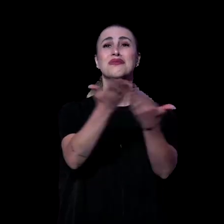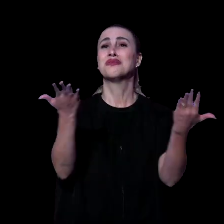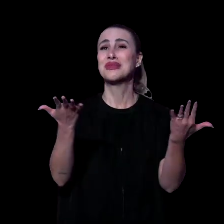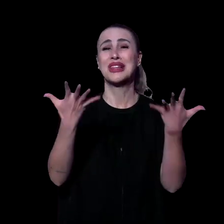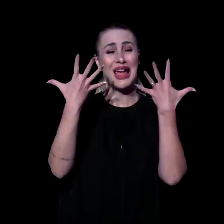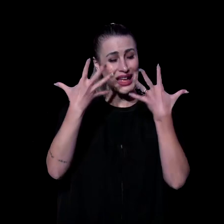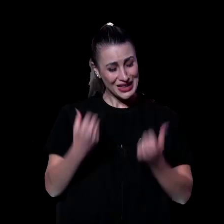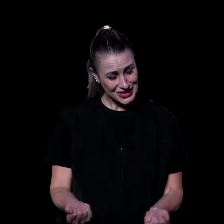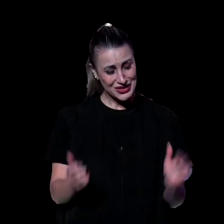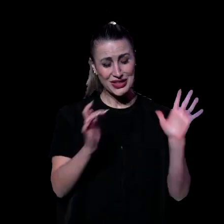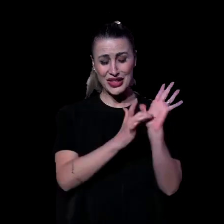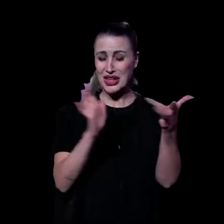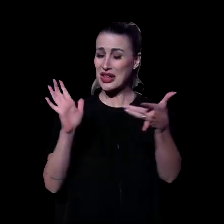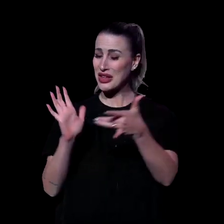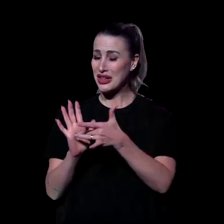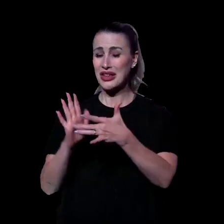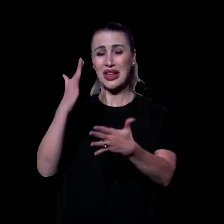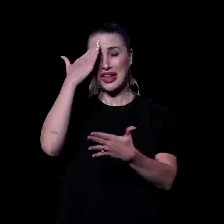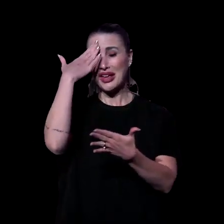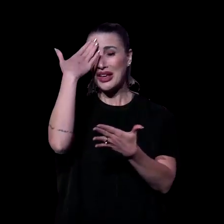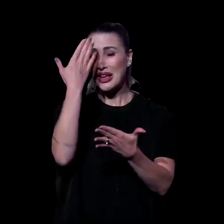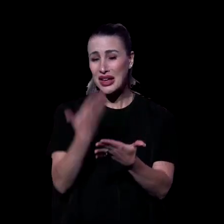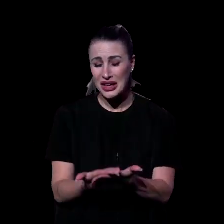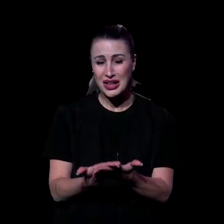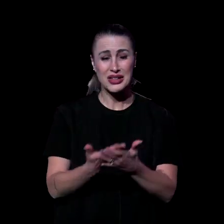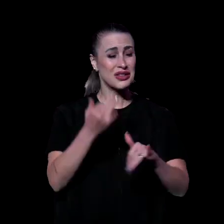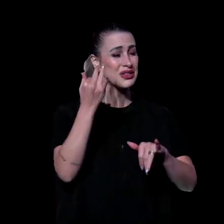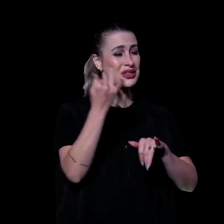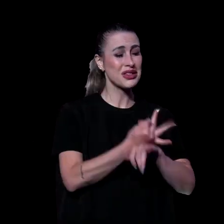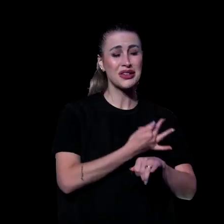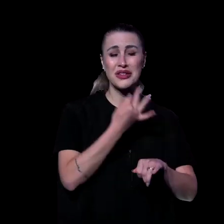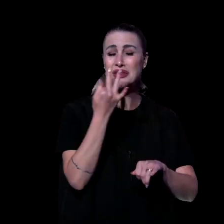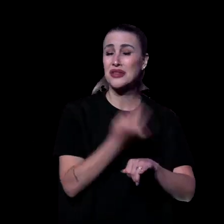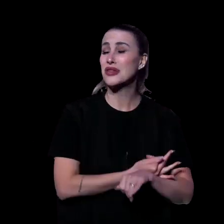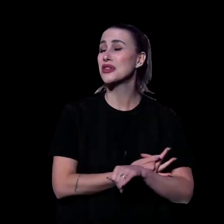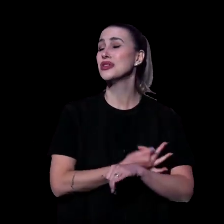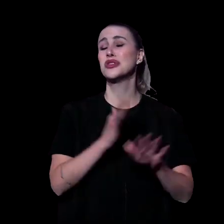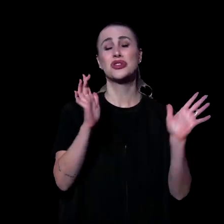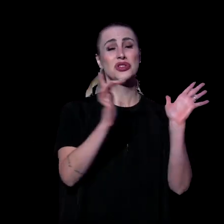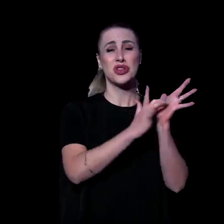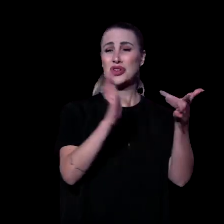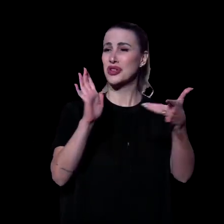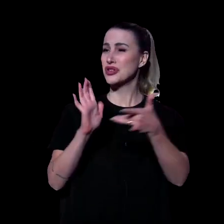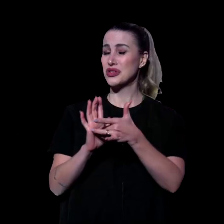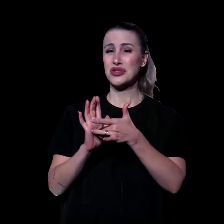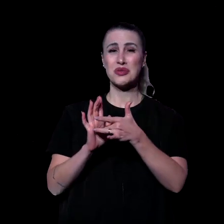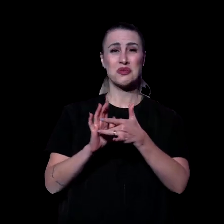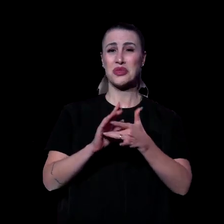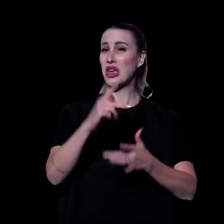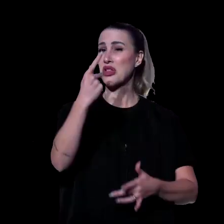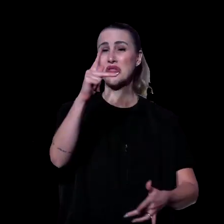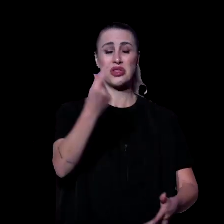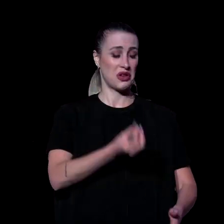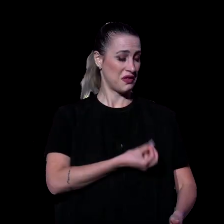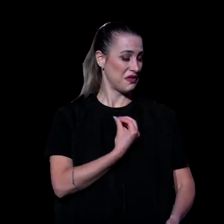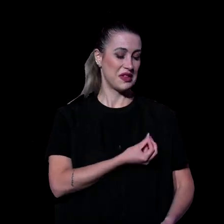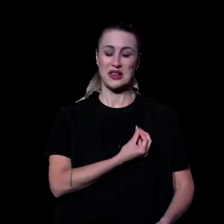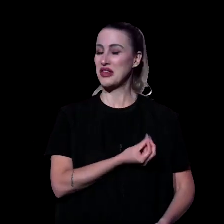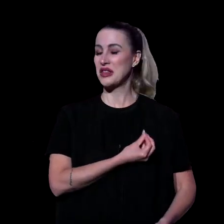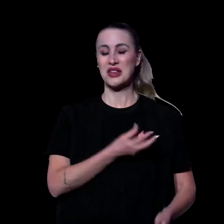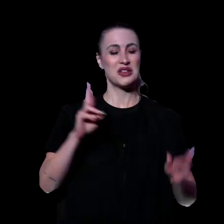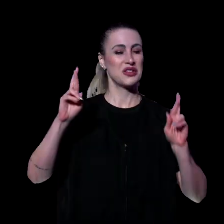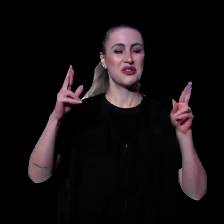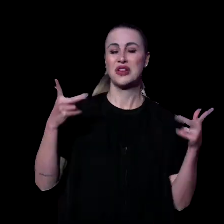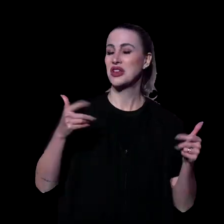Creia nele, no sacrifício dEle. E você nunca mais vai ser o mesmo. Nunca mais vai ser o mesmo. Porque você vai